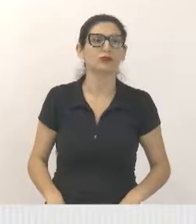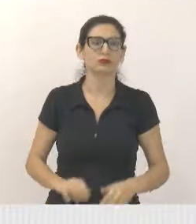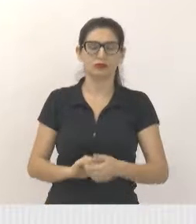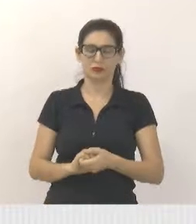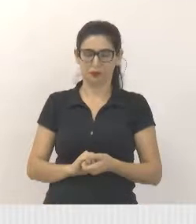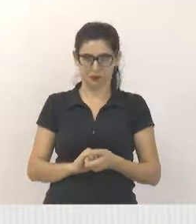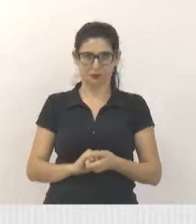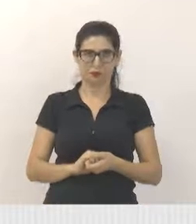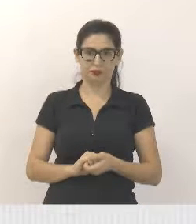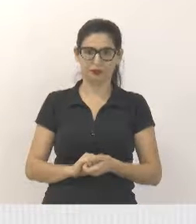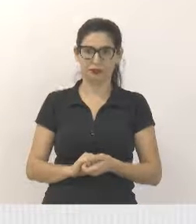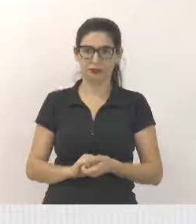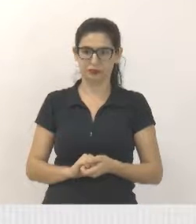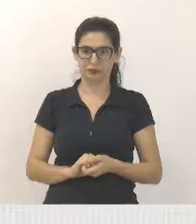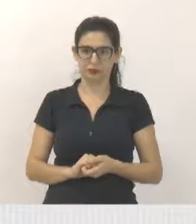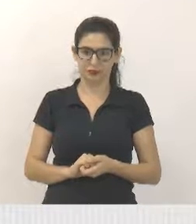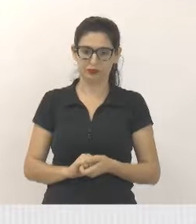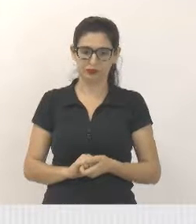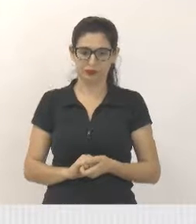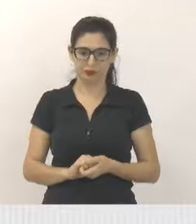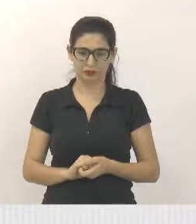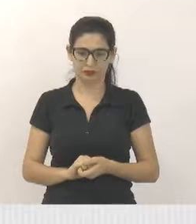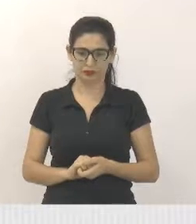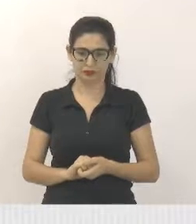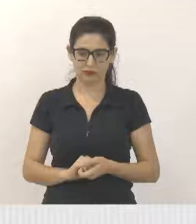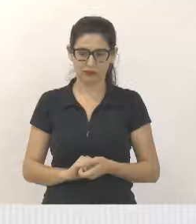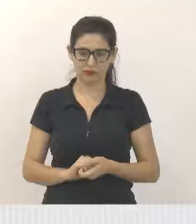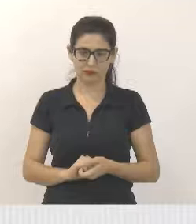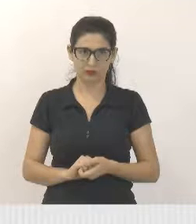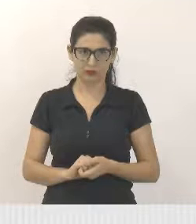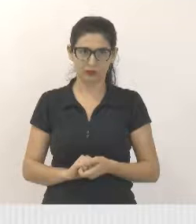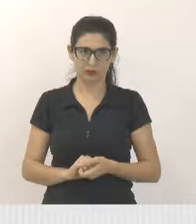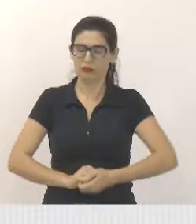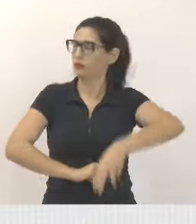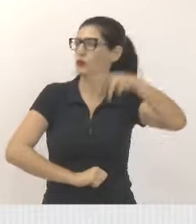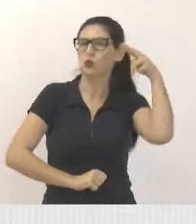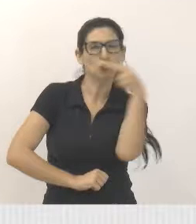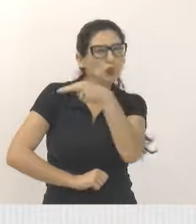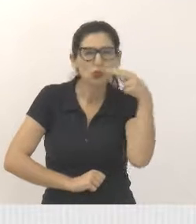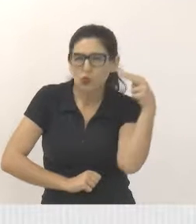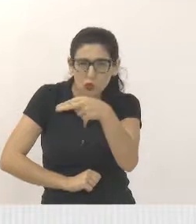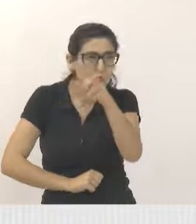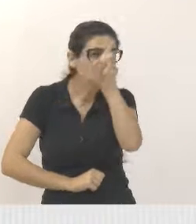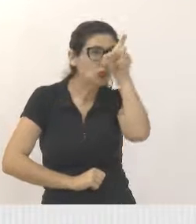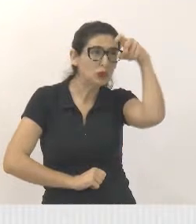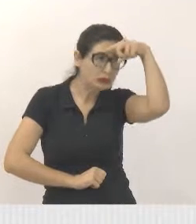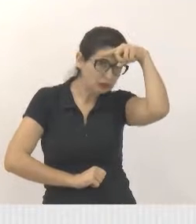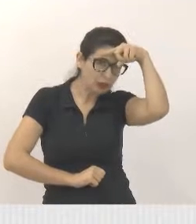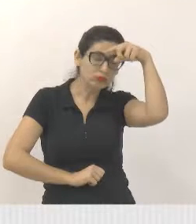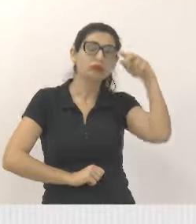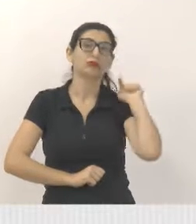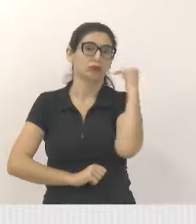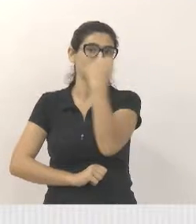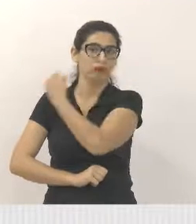maior complexidade a nível de urgência. Próximo.